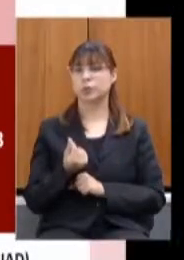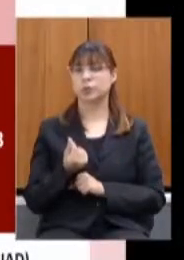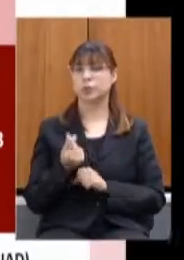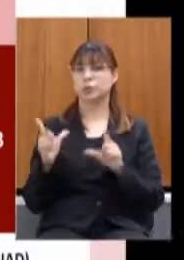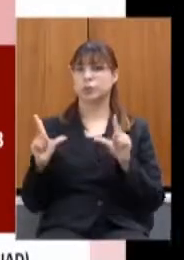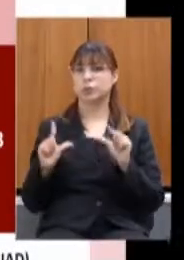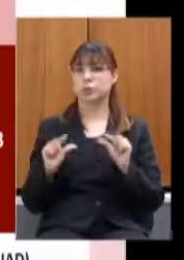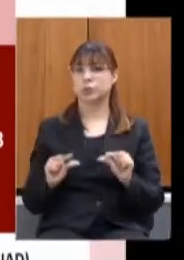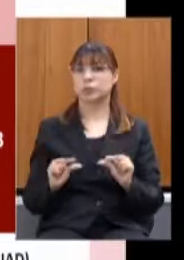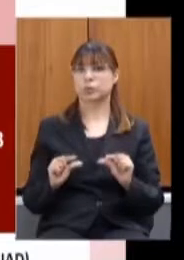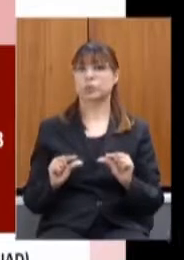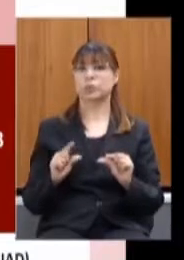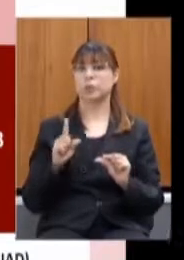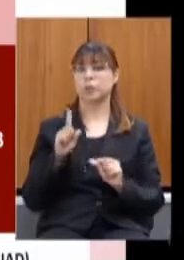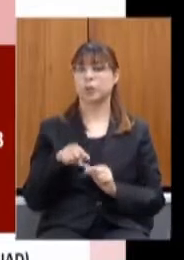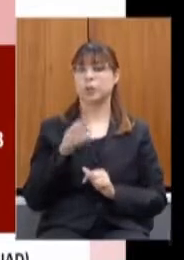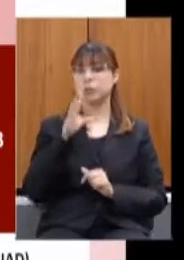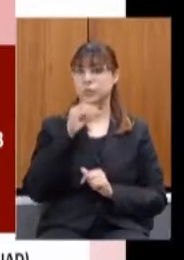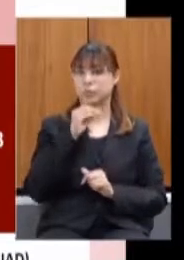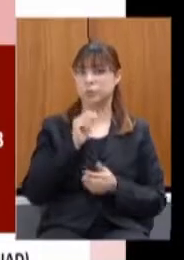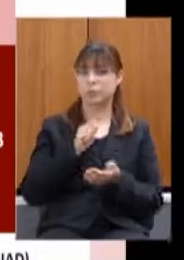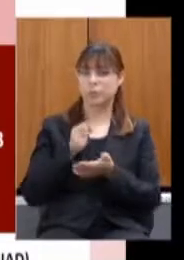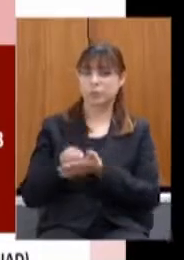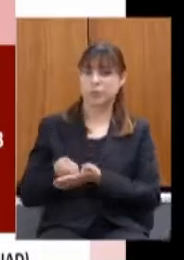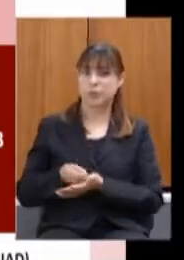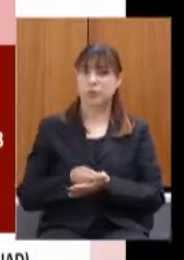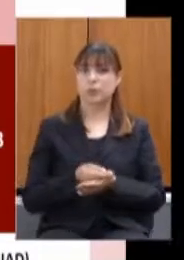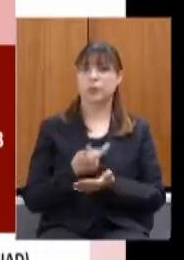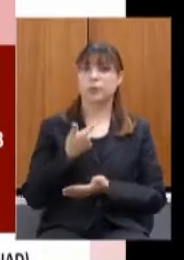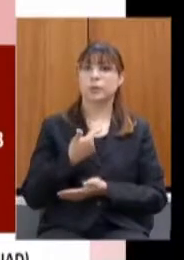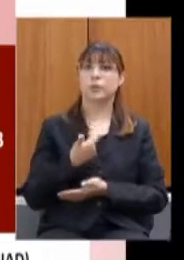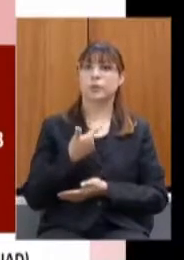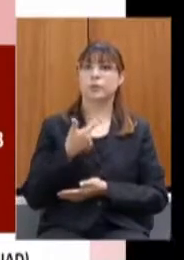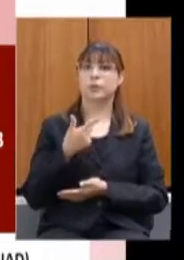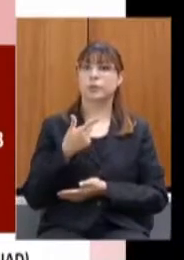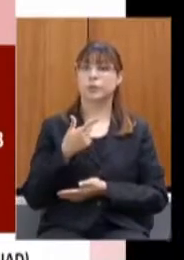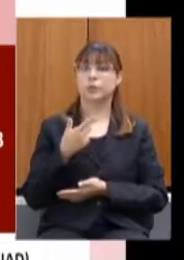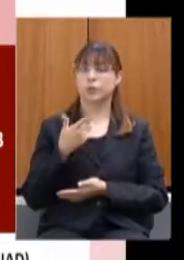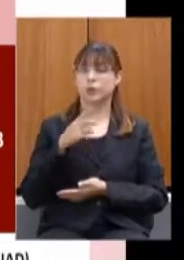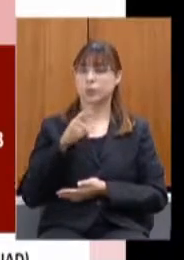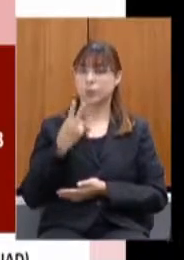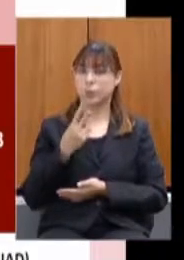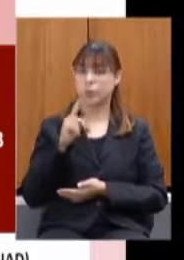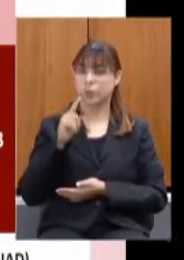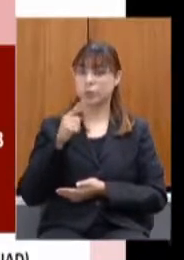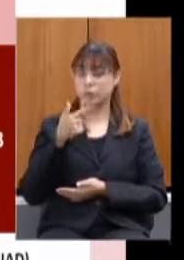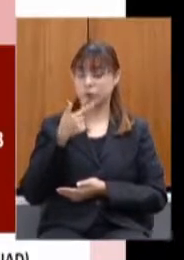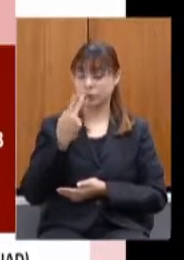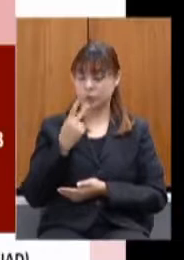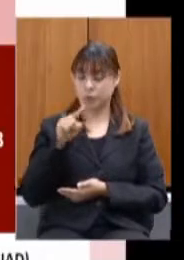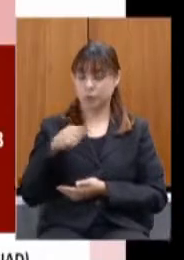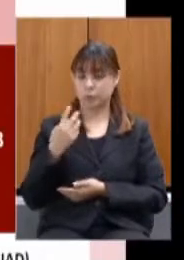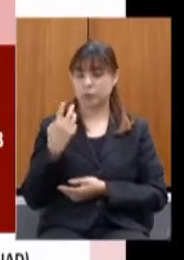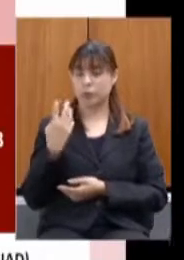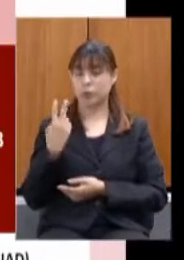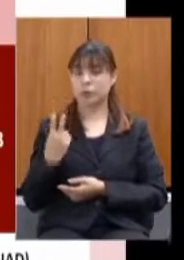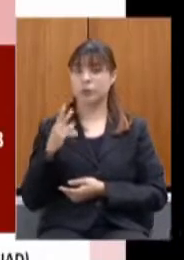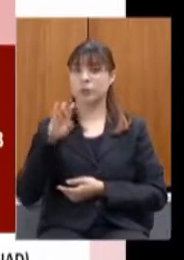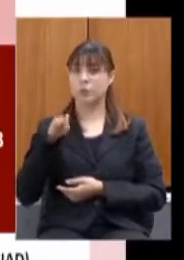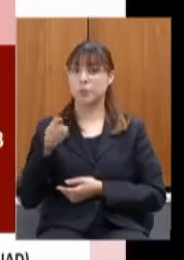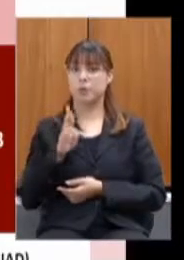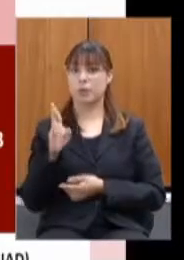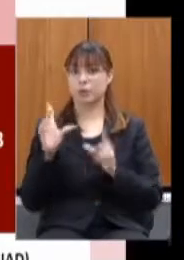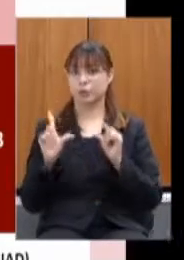folha de ativos de 21,6 bilhões para 20,4 bilhões isso é 1,2 bilhão de reais no caso dos